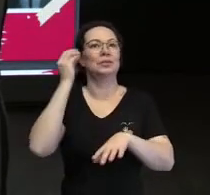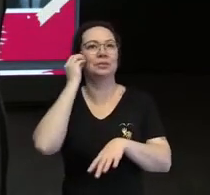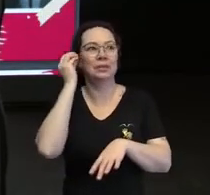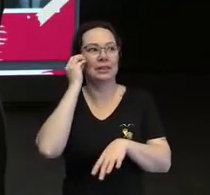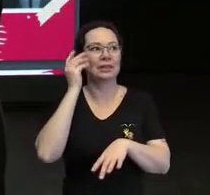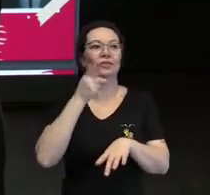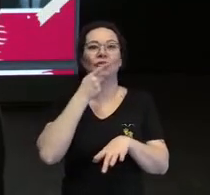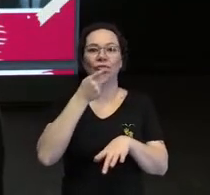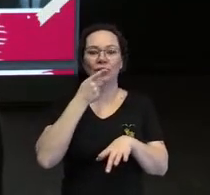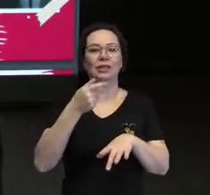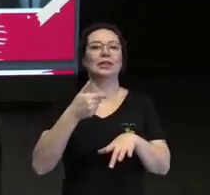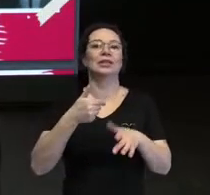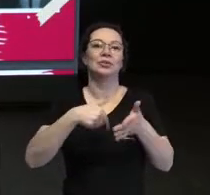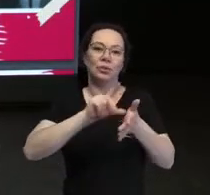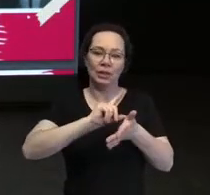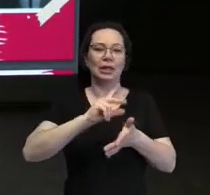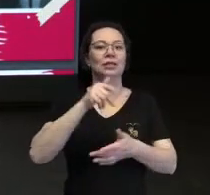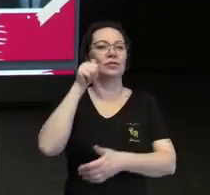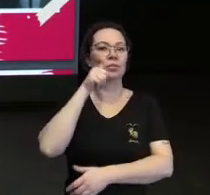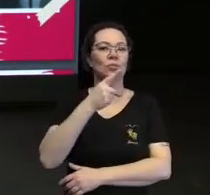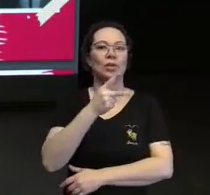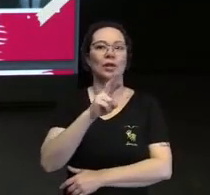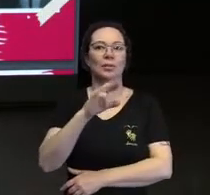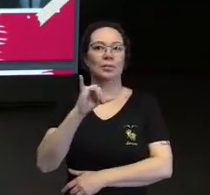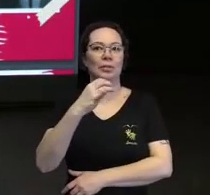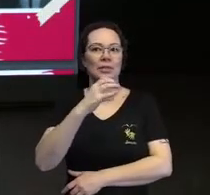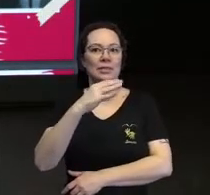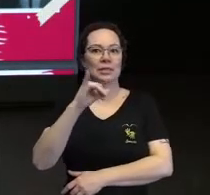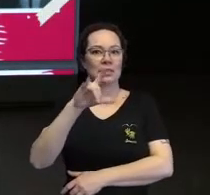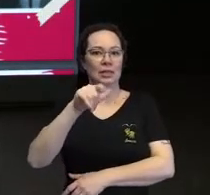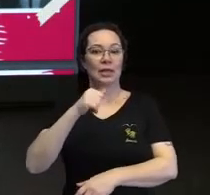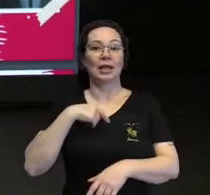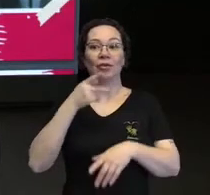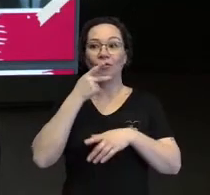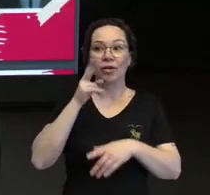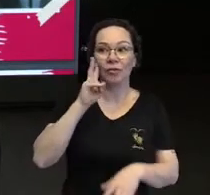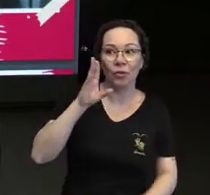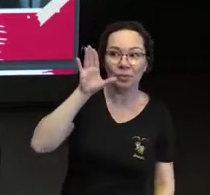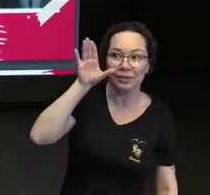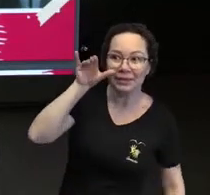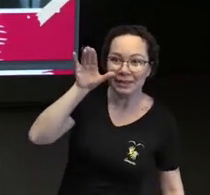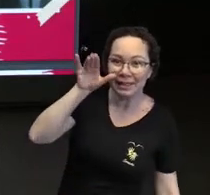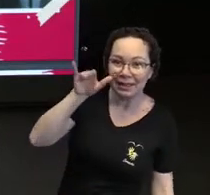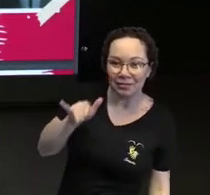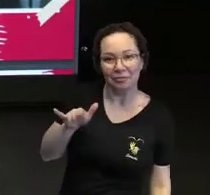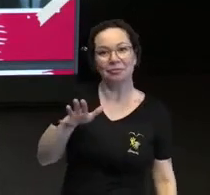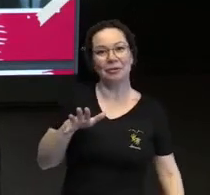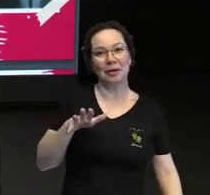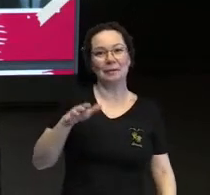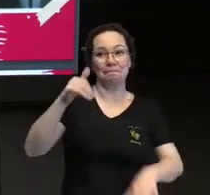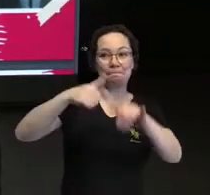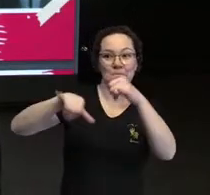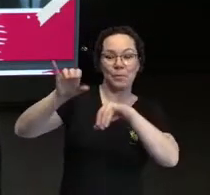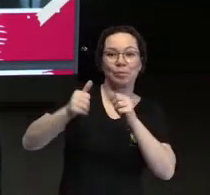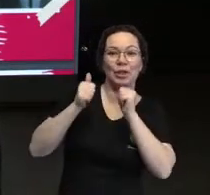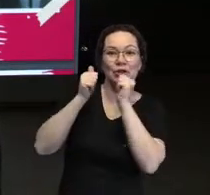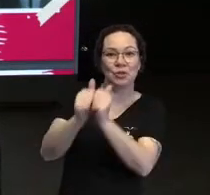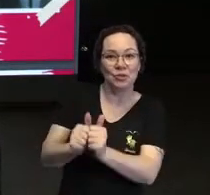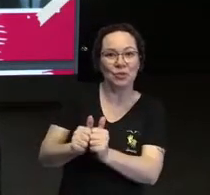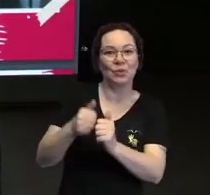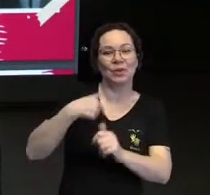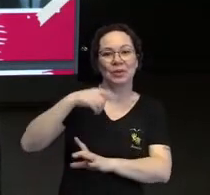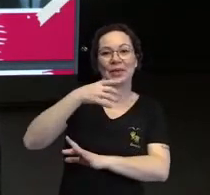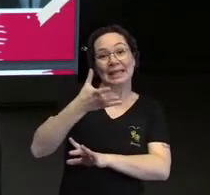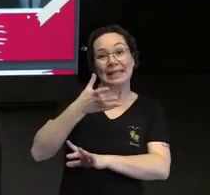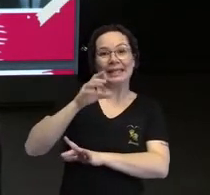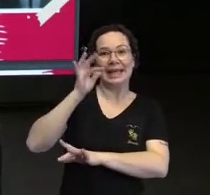comentando com a Priscila que eu ficava de olho no ambulatório para poder atuar lá, como profissional da enfermagem.